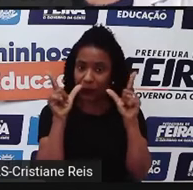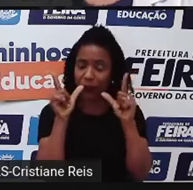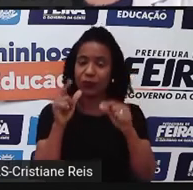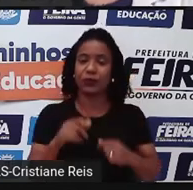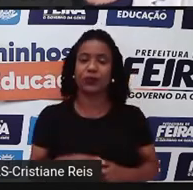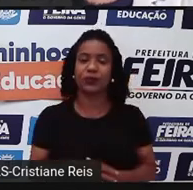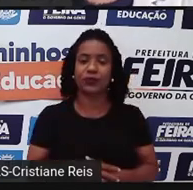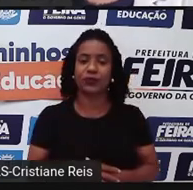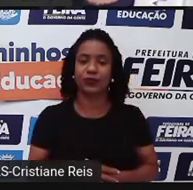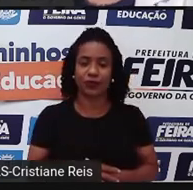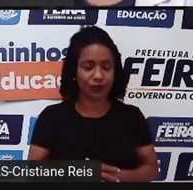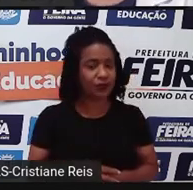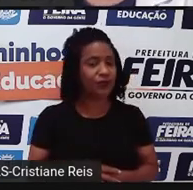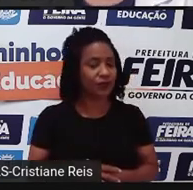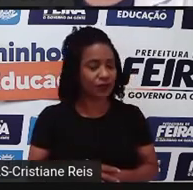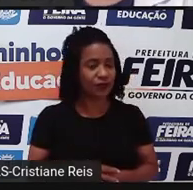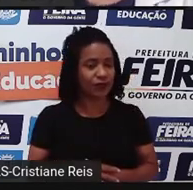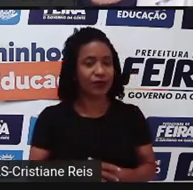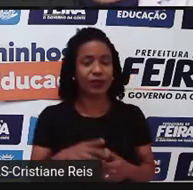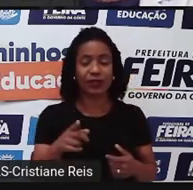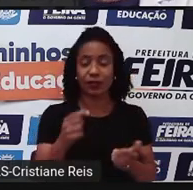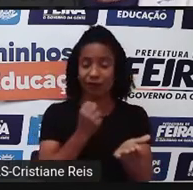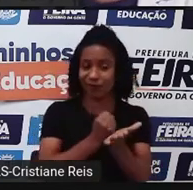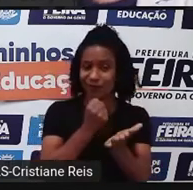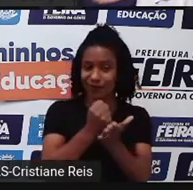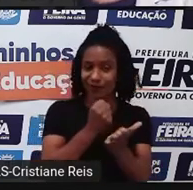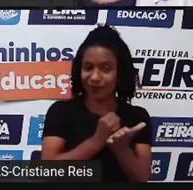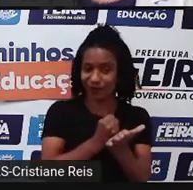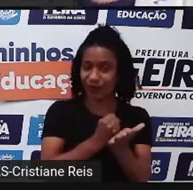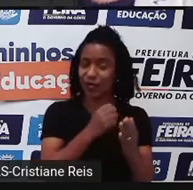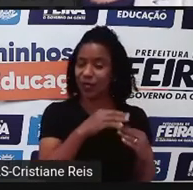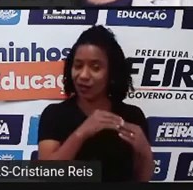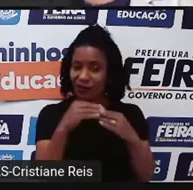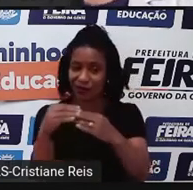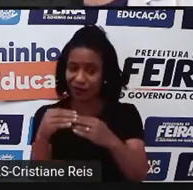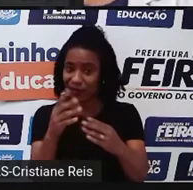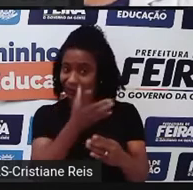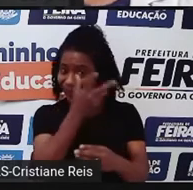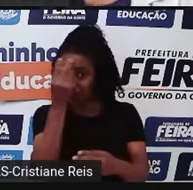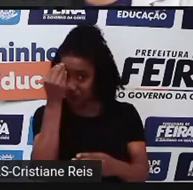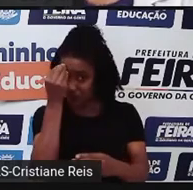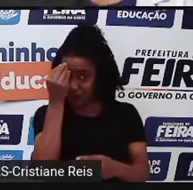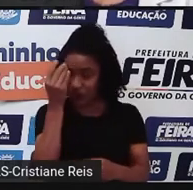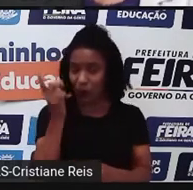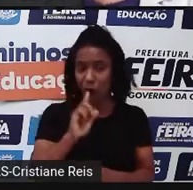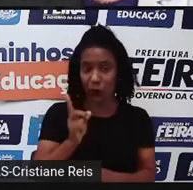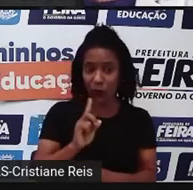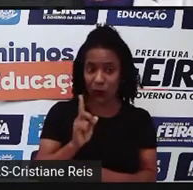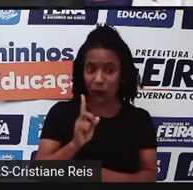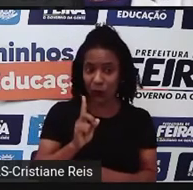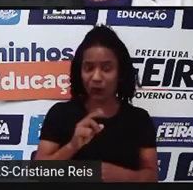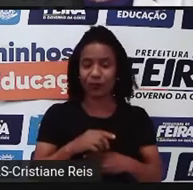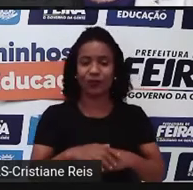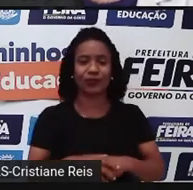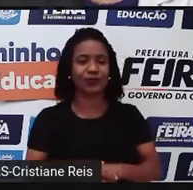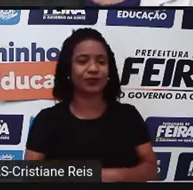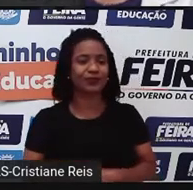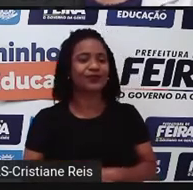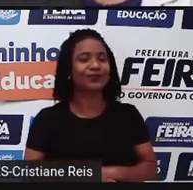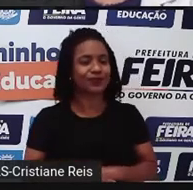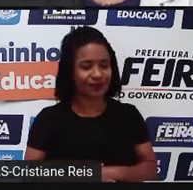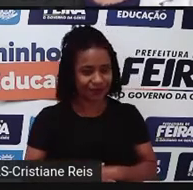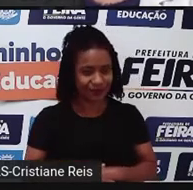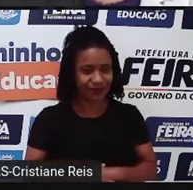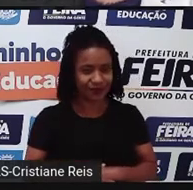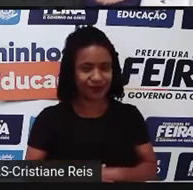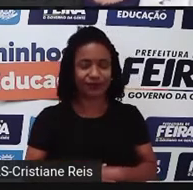you, não esqueça de levar seu passaporte com você. So, students, se nós quisermos